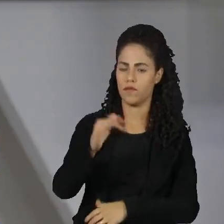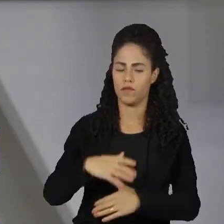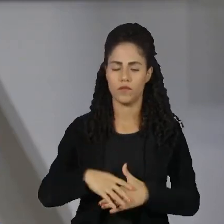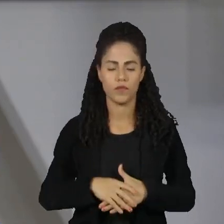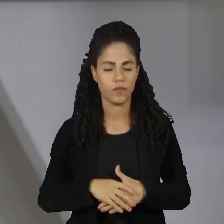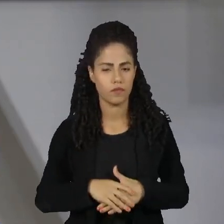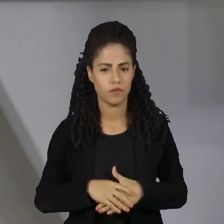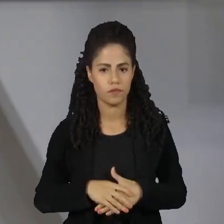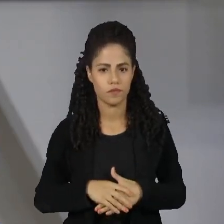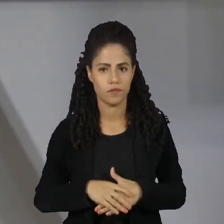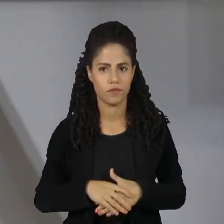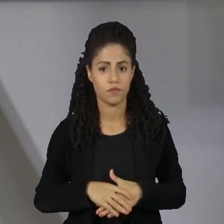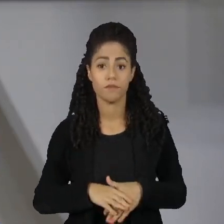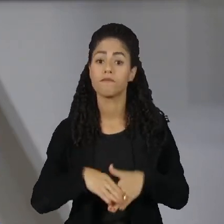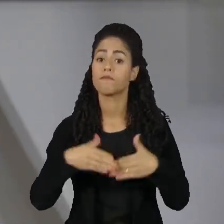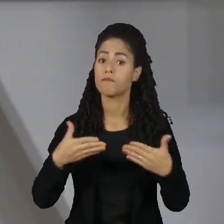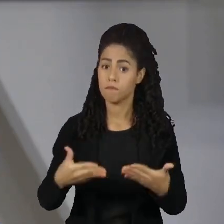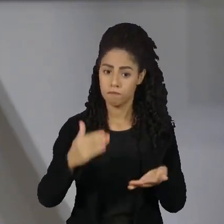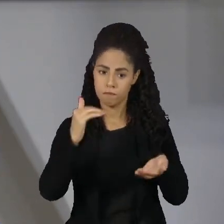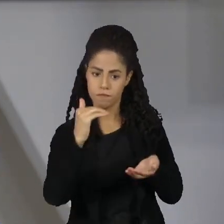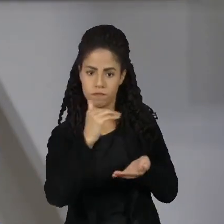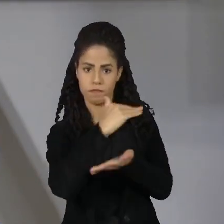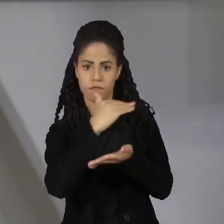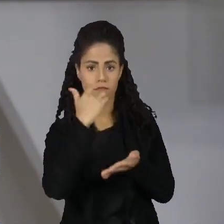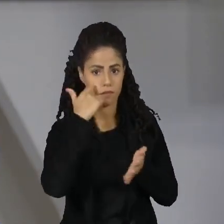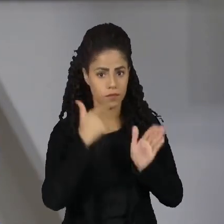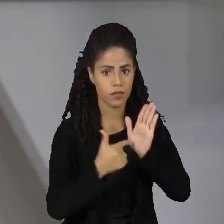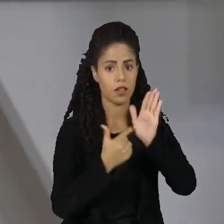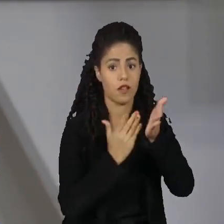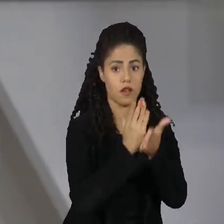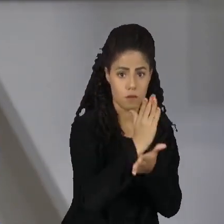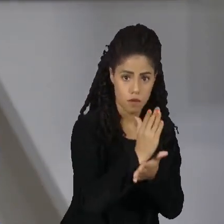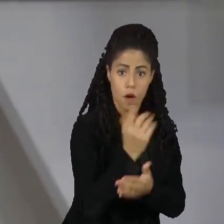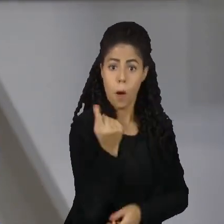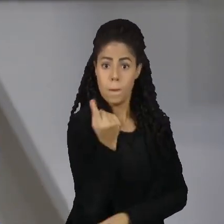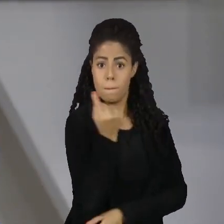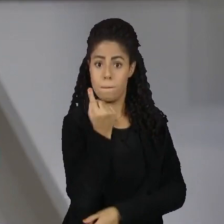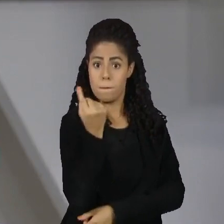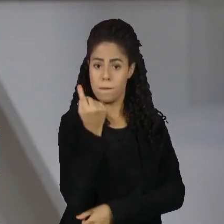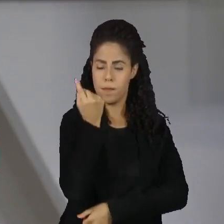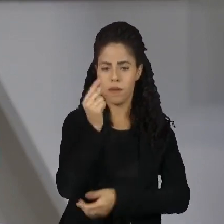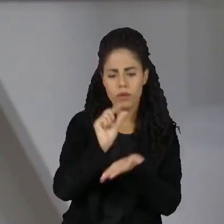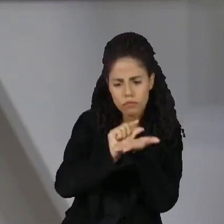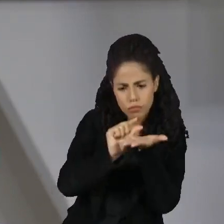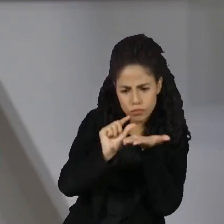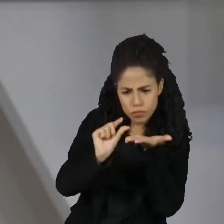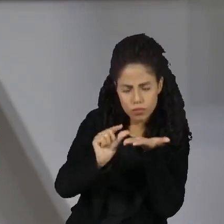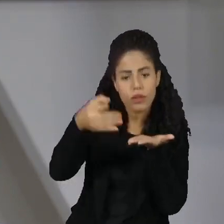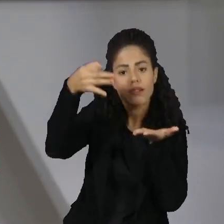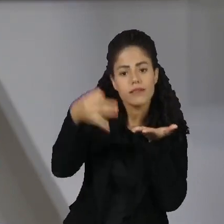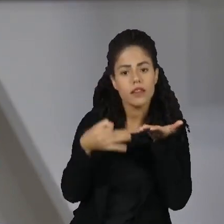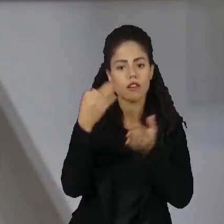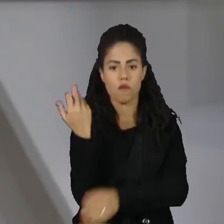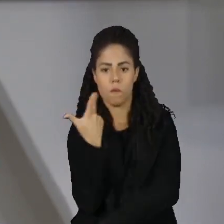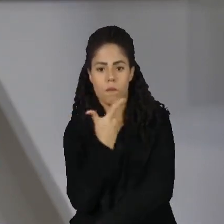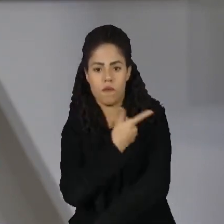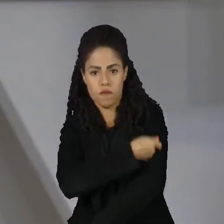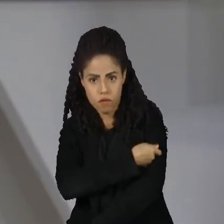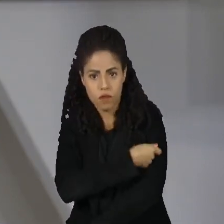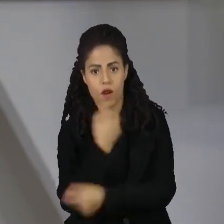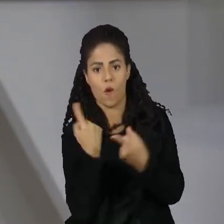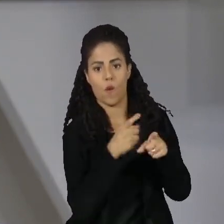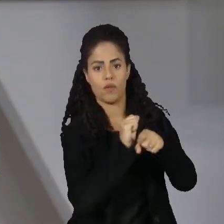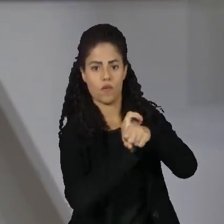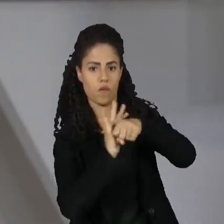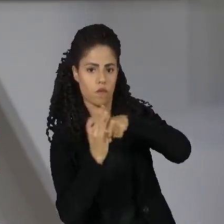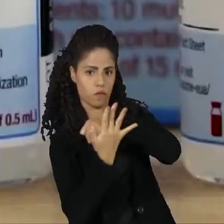A Agência Nacional de Vigilância Sanitária aprovou o primeiro registro definitivo de uma vacina bivalente contra a